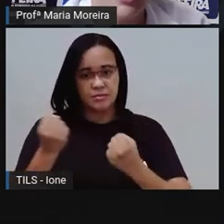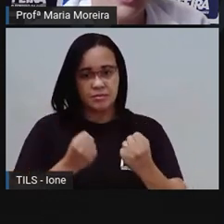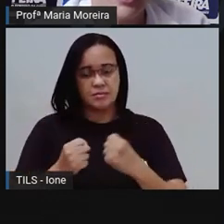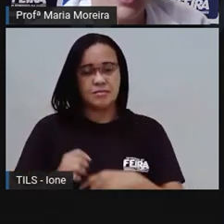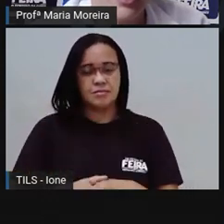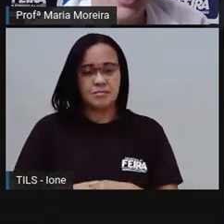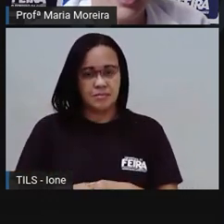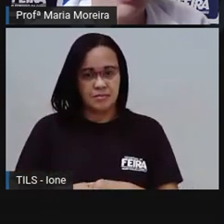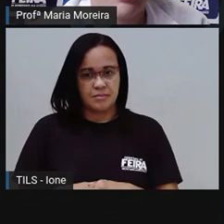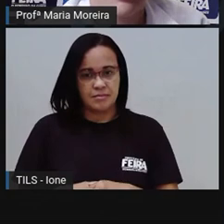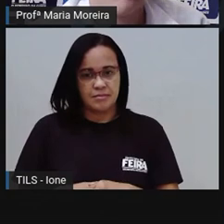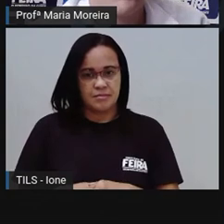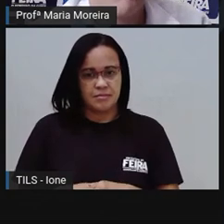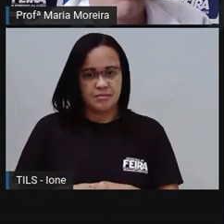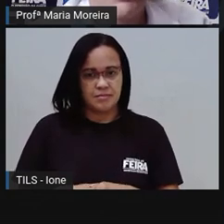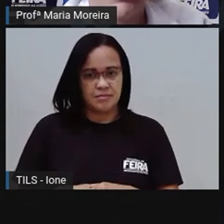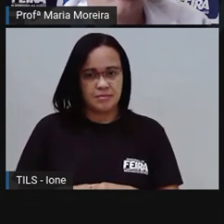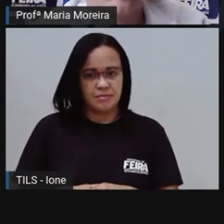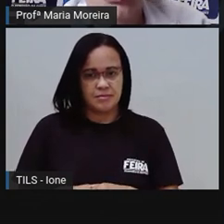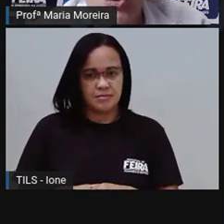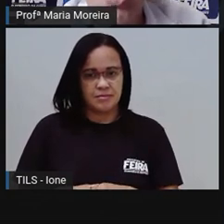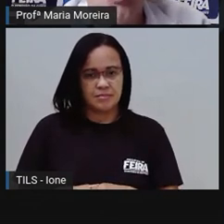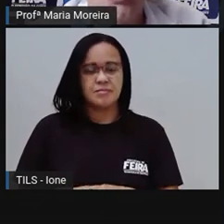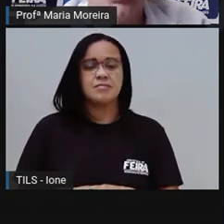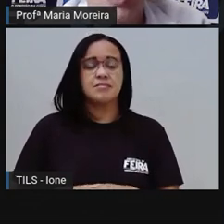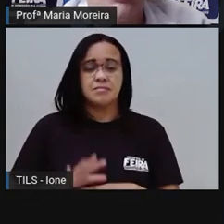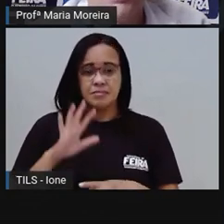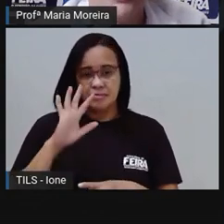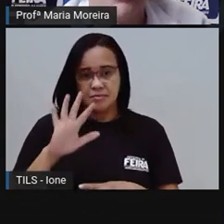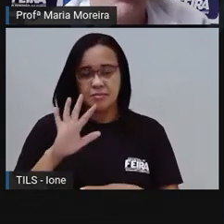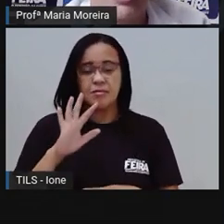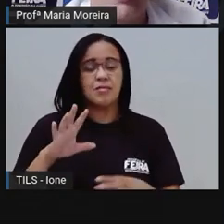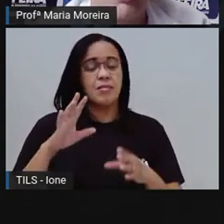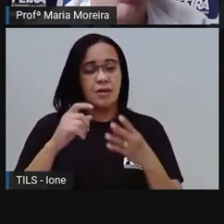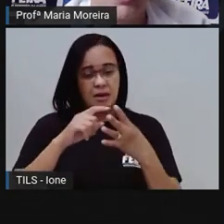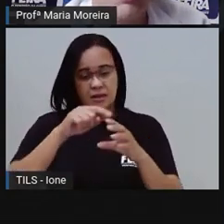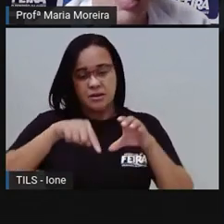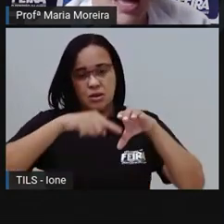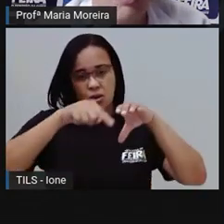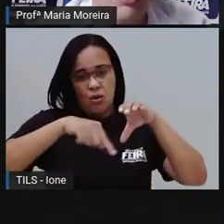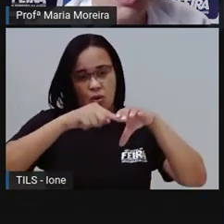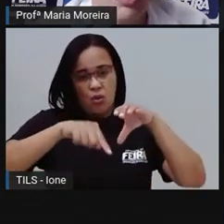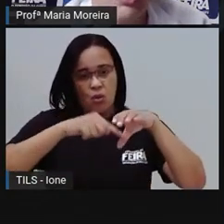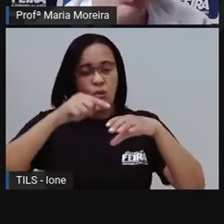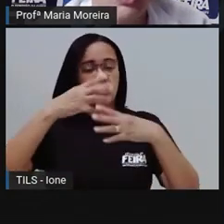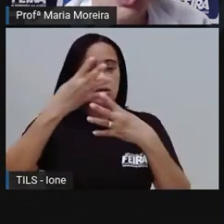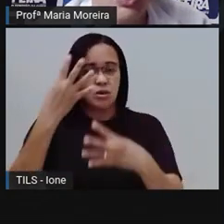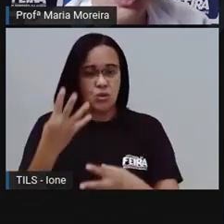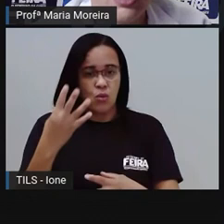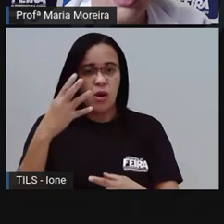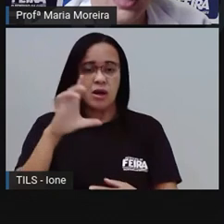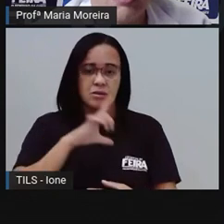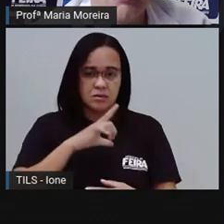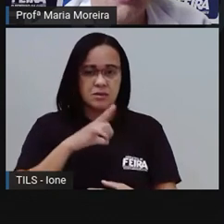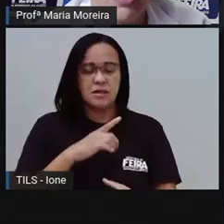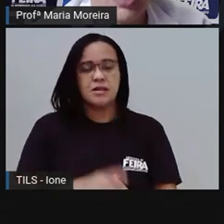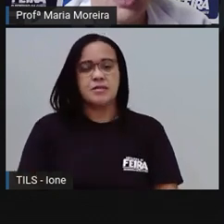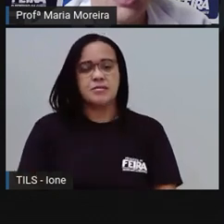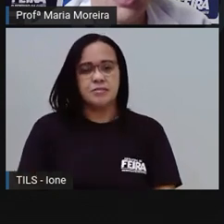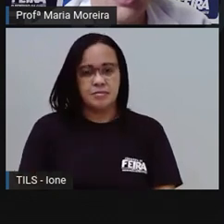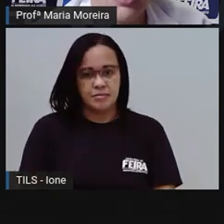e esse. Mas eu continuo com meus quatro pneus. Então, ó. Tenho quantos carros? Dois, né?